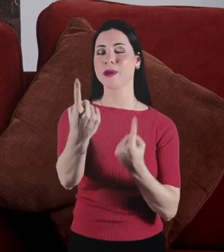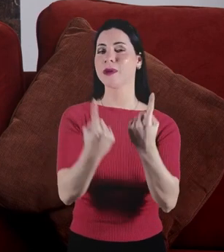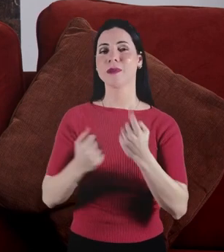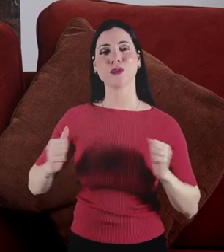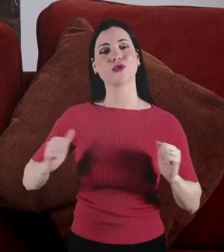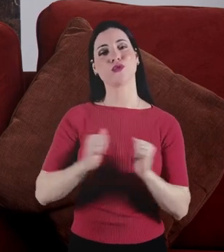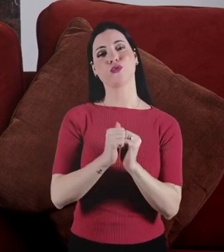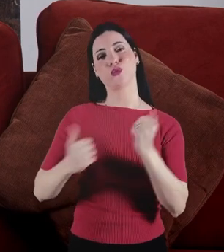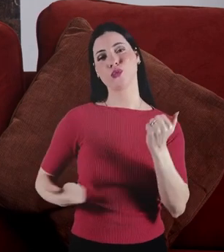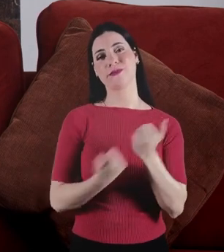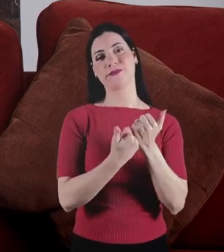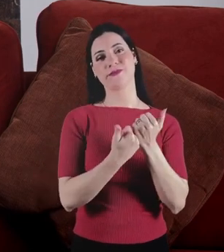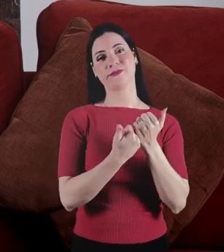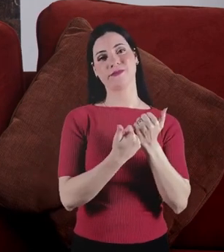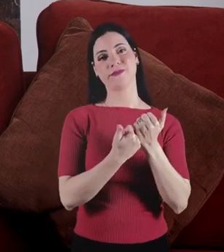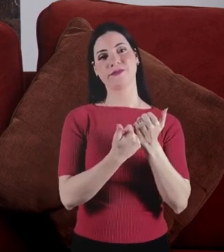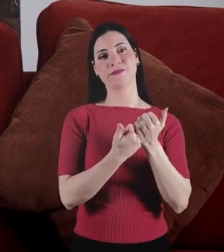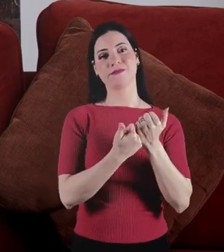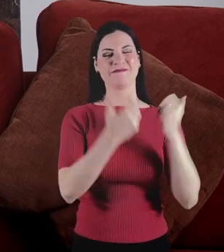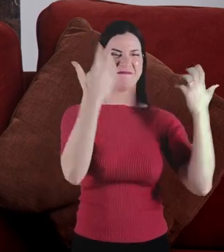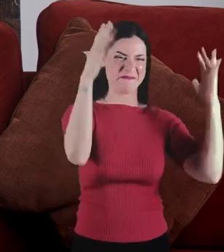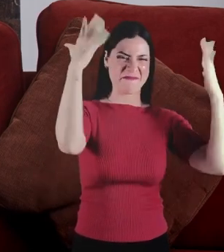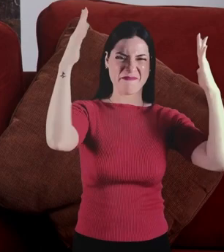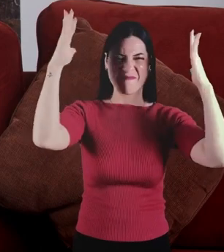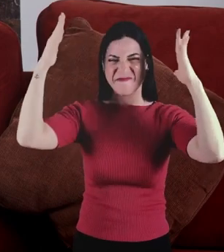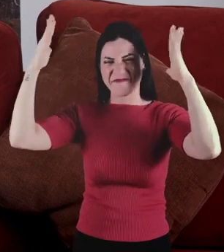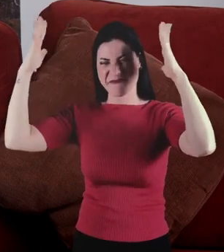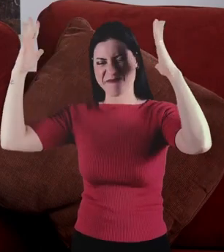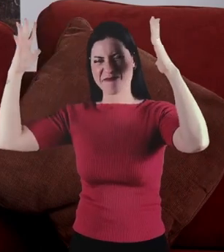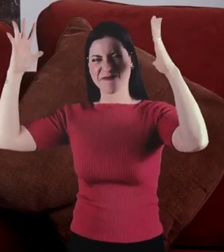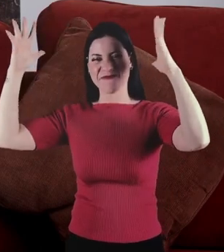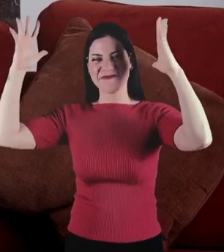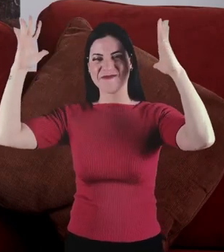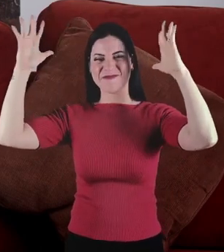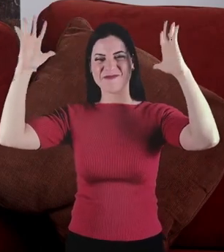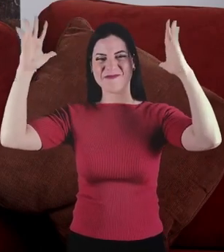Eu preciso de todas as outras junto com a gente. É isso.